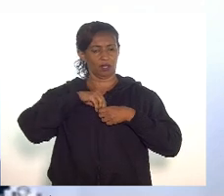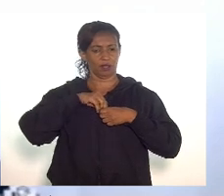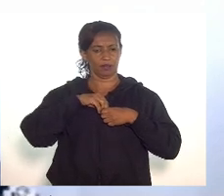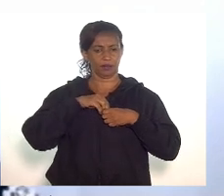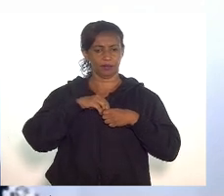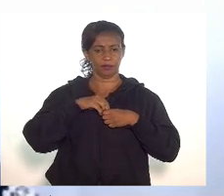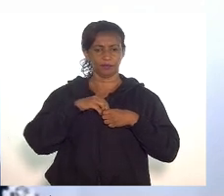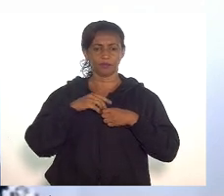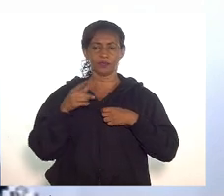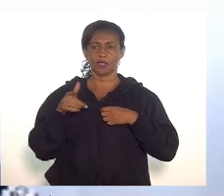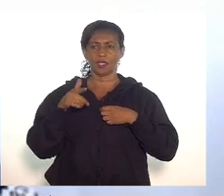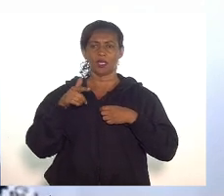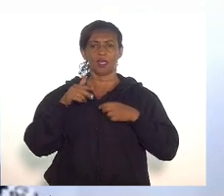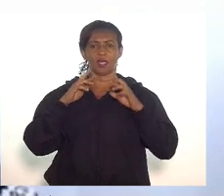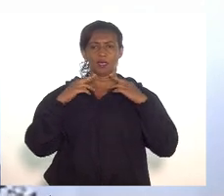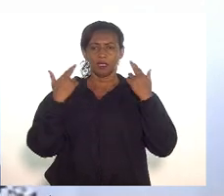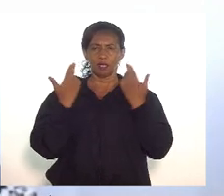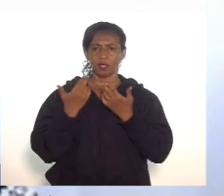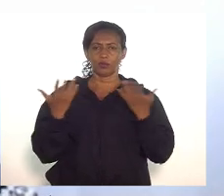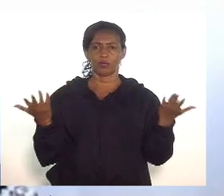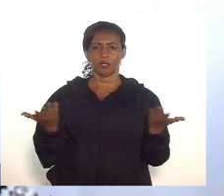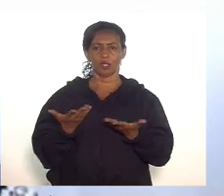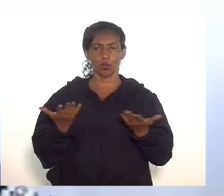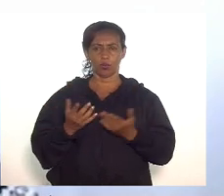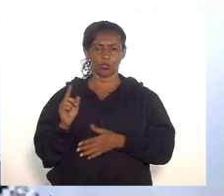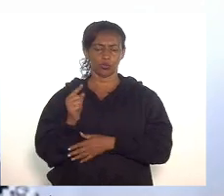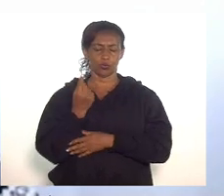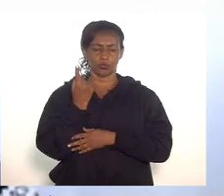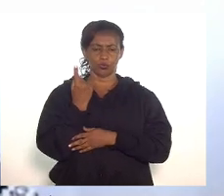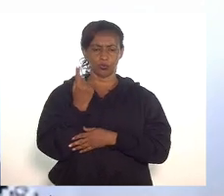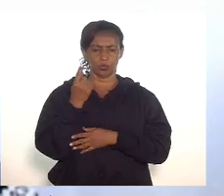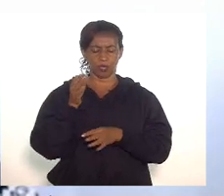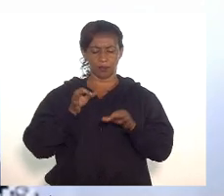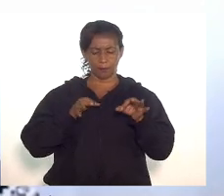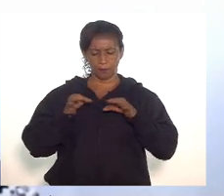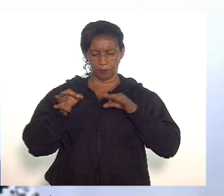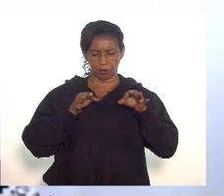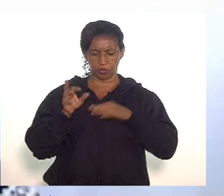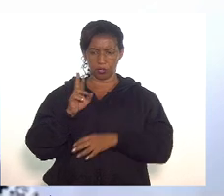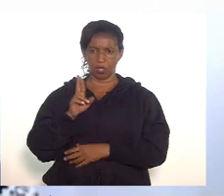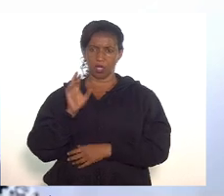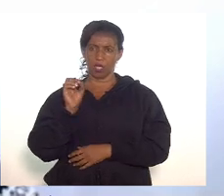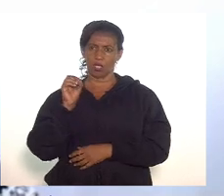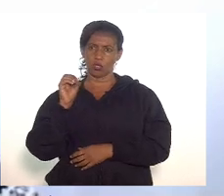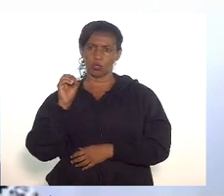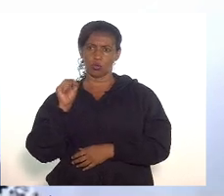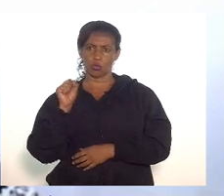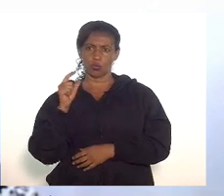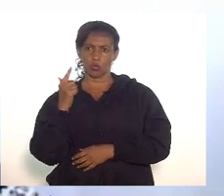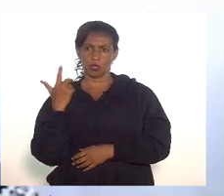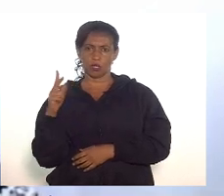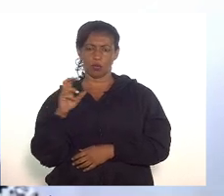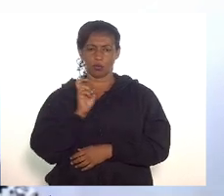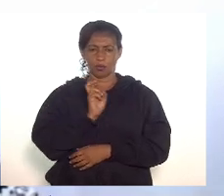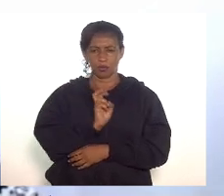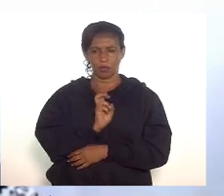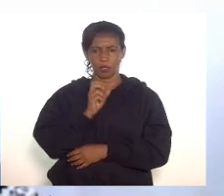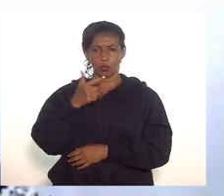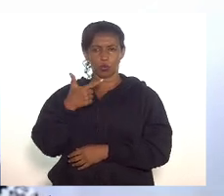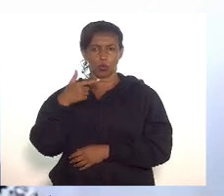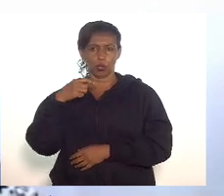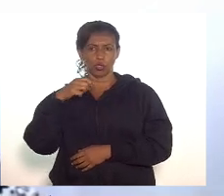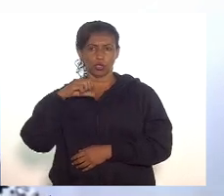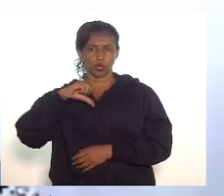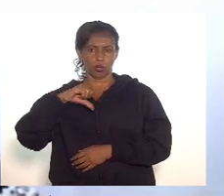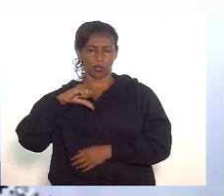em tramitação ordinária, em votação, em discussão única, projeto de resolução número 529 de 2021,